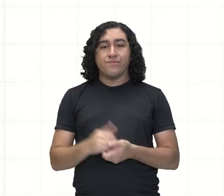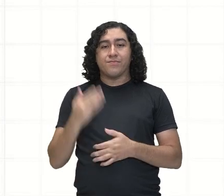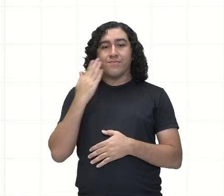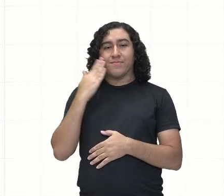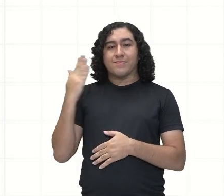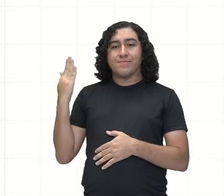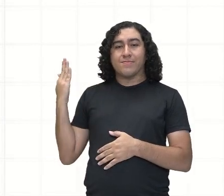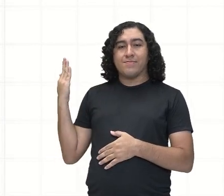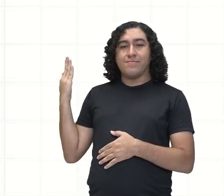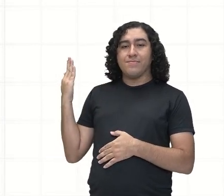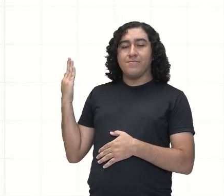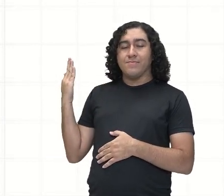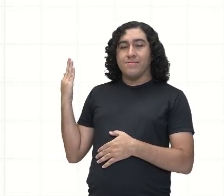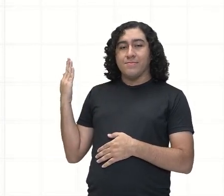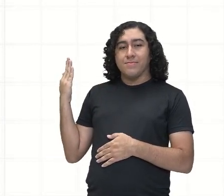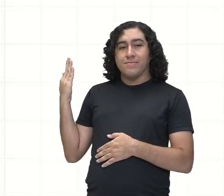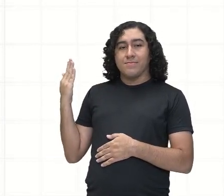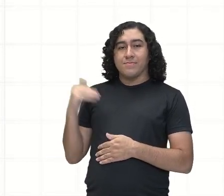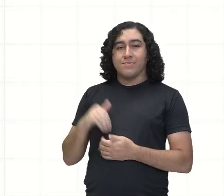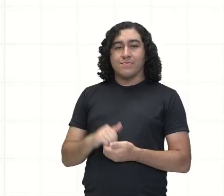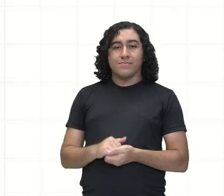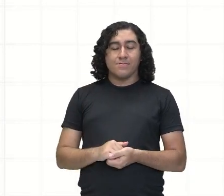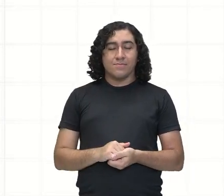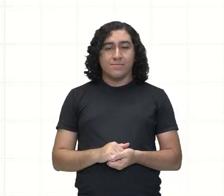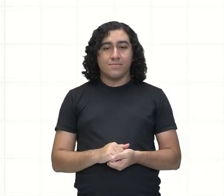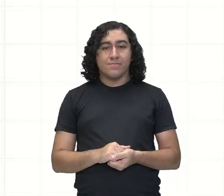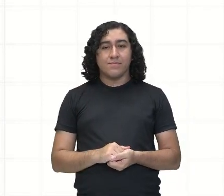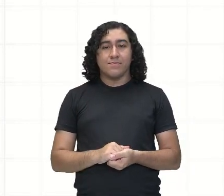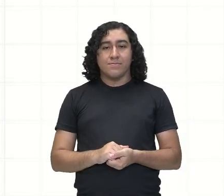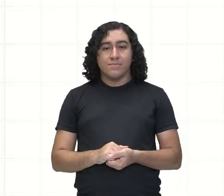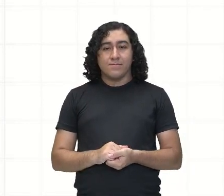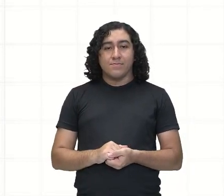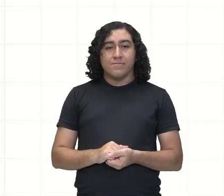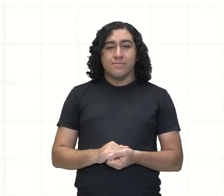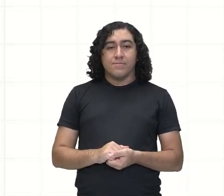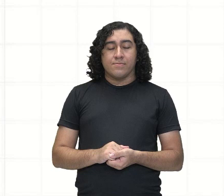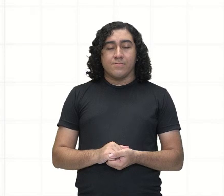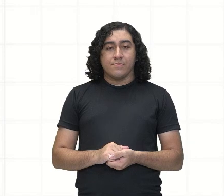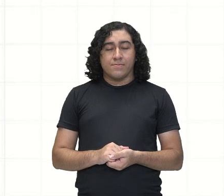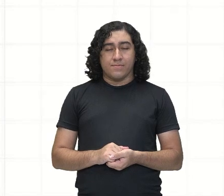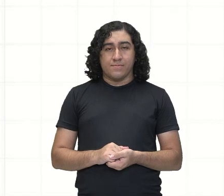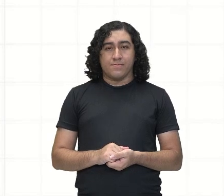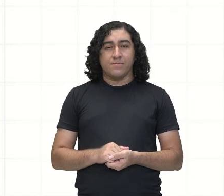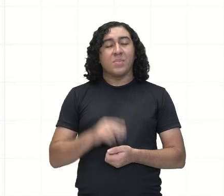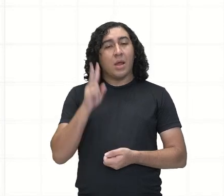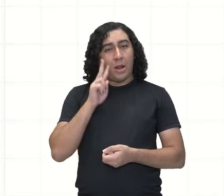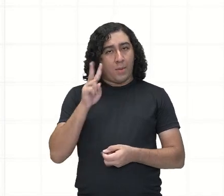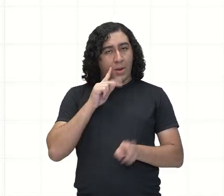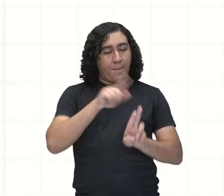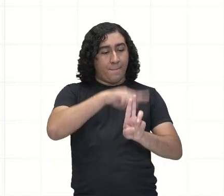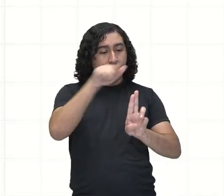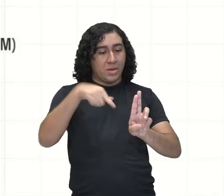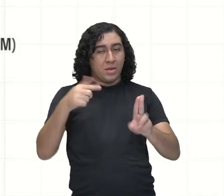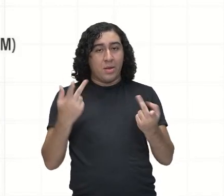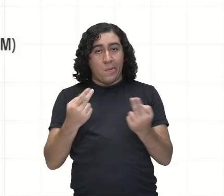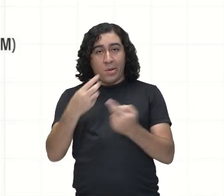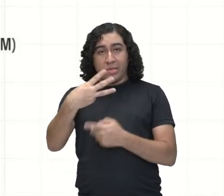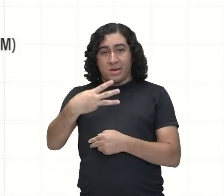600 metros ao redor do lago após completar 2 voltas. E aí nós lembrando que nós consideramos π, né? Igual a 3.